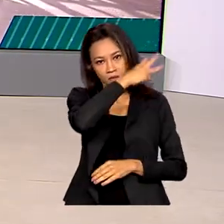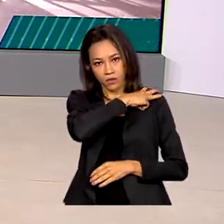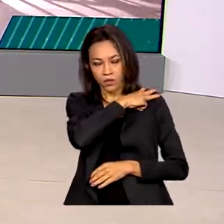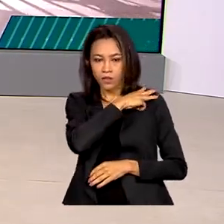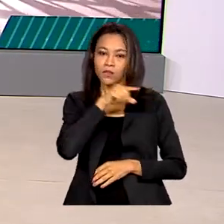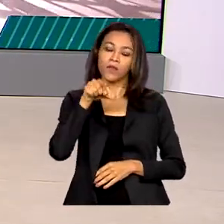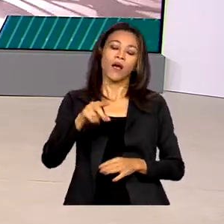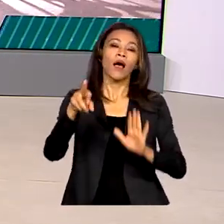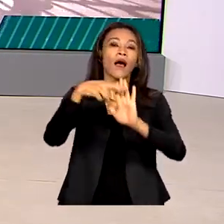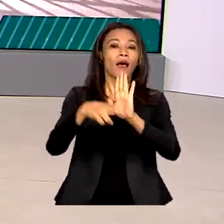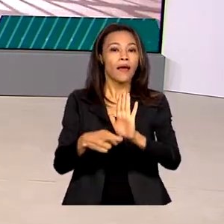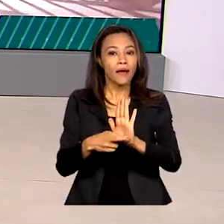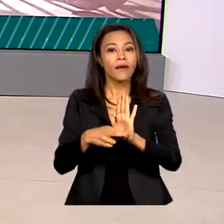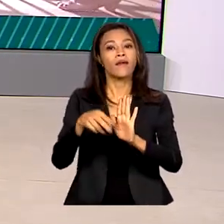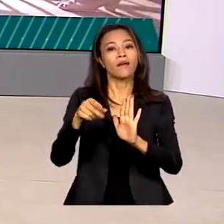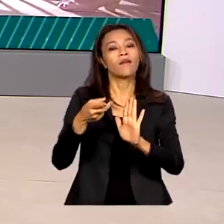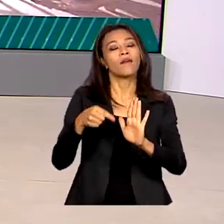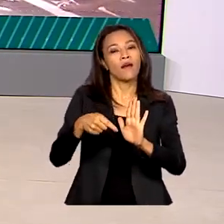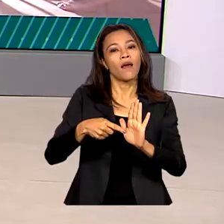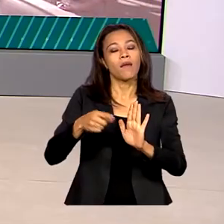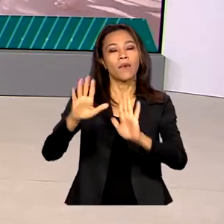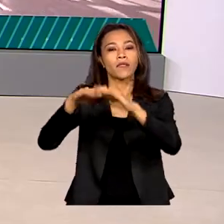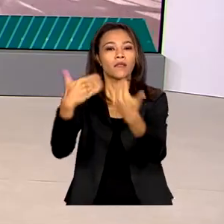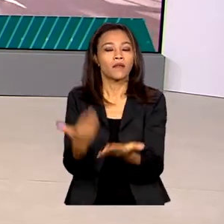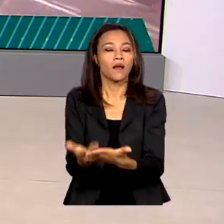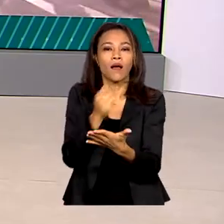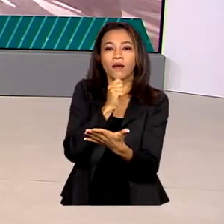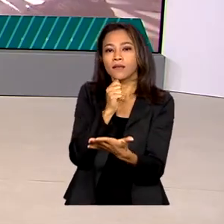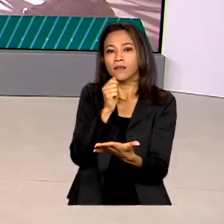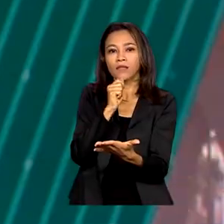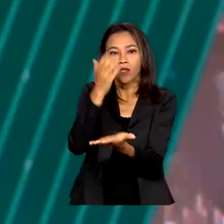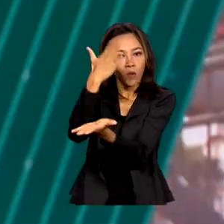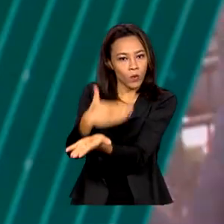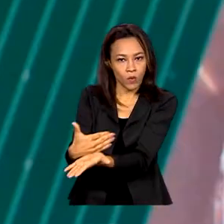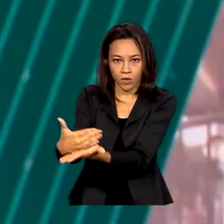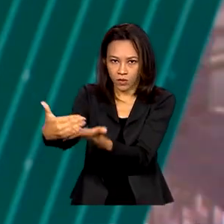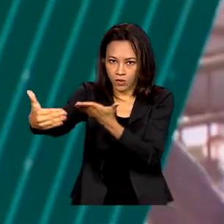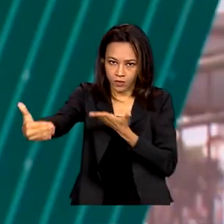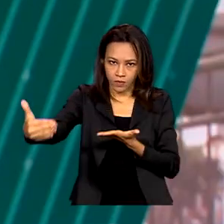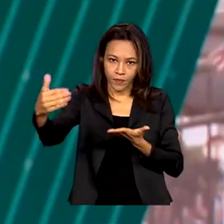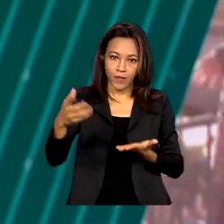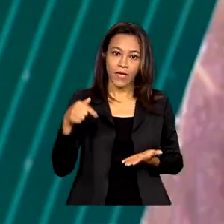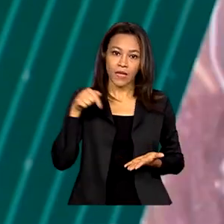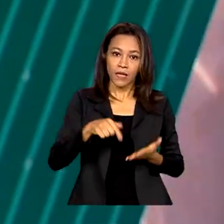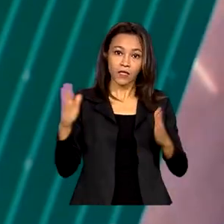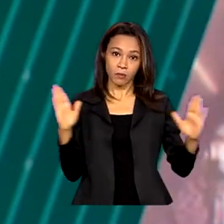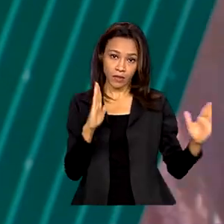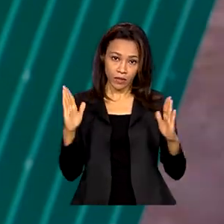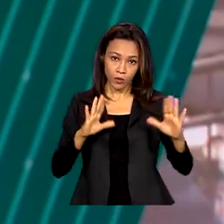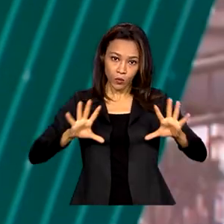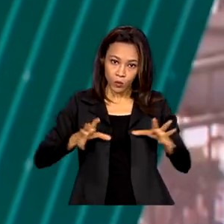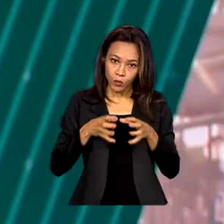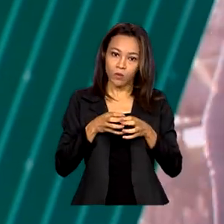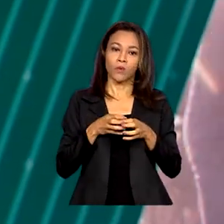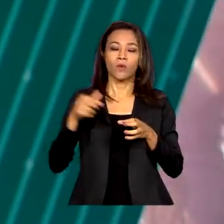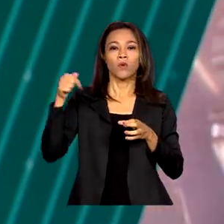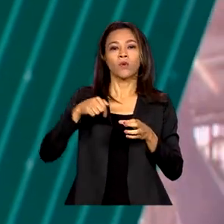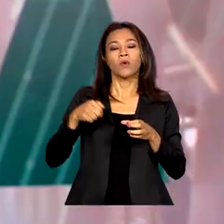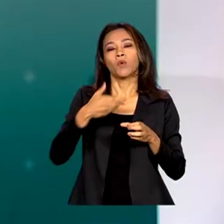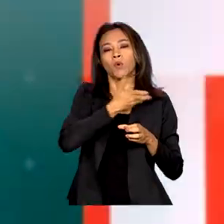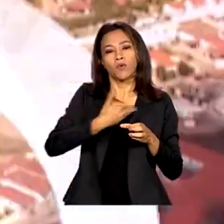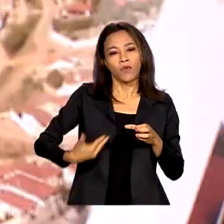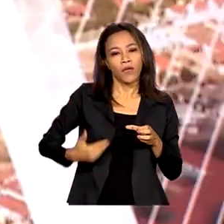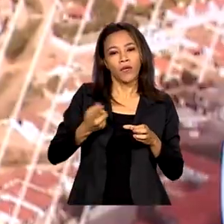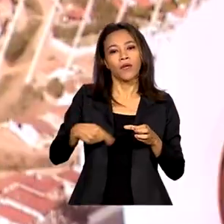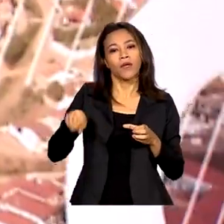escolas que ainda não começaram a implantar o novo sistema. Neste período, uma comissão formada pelo governo, estados